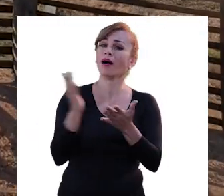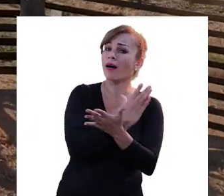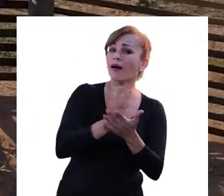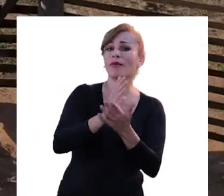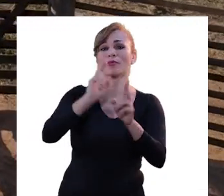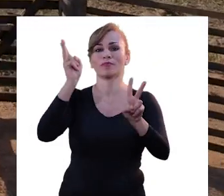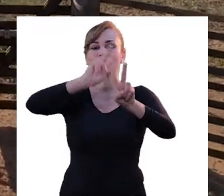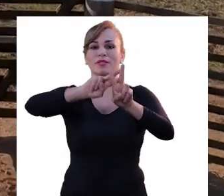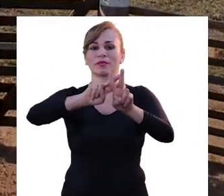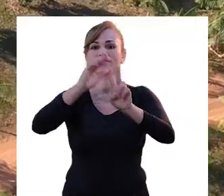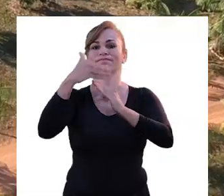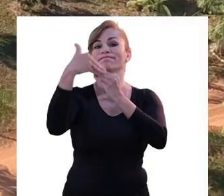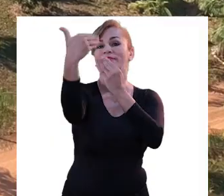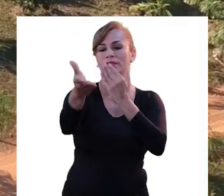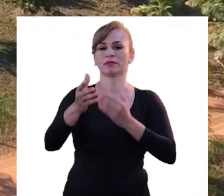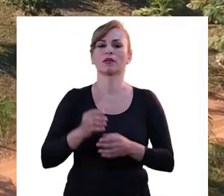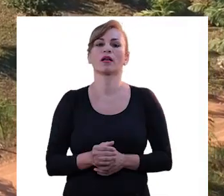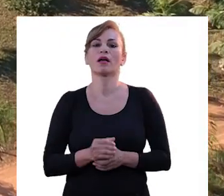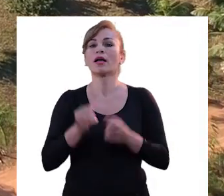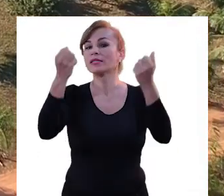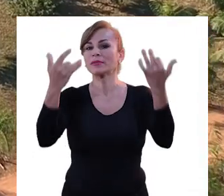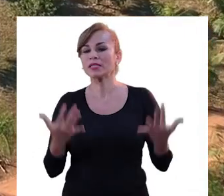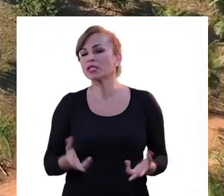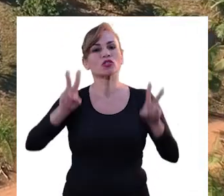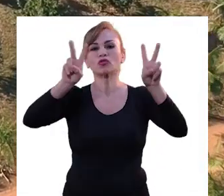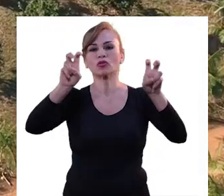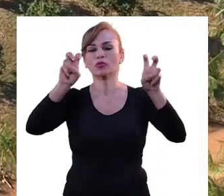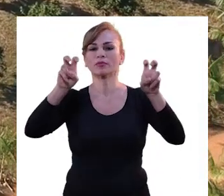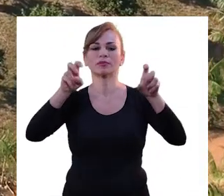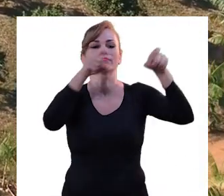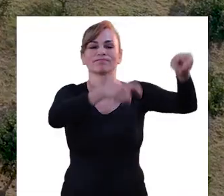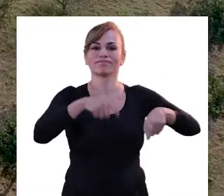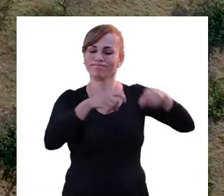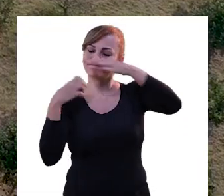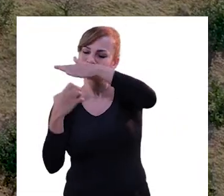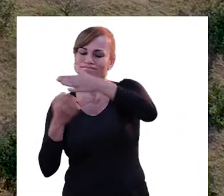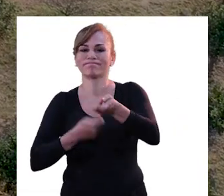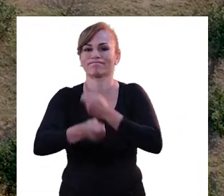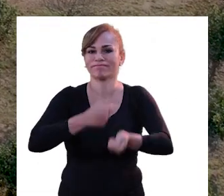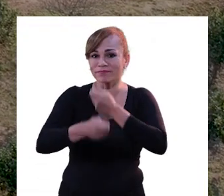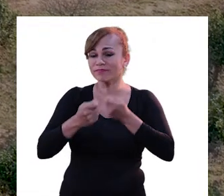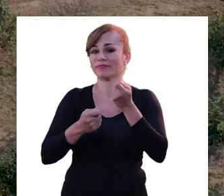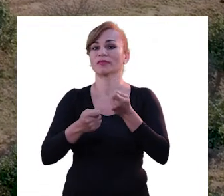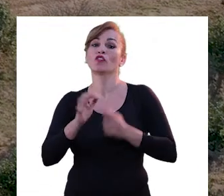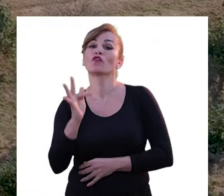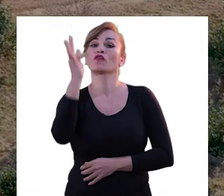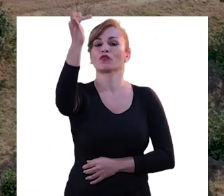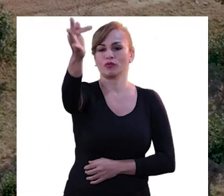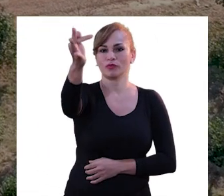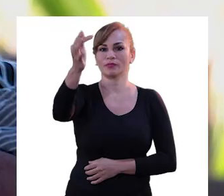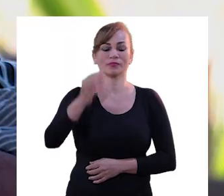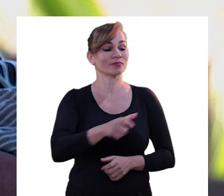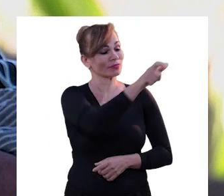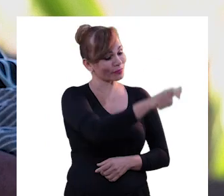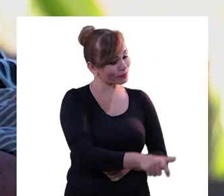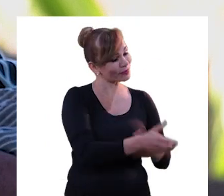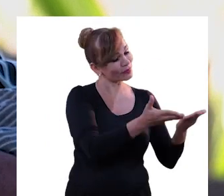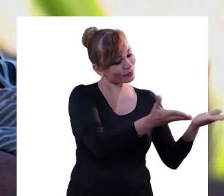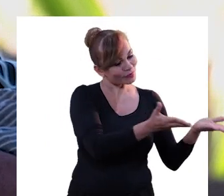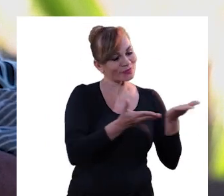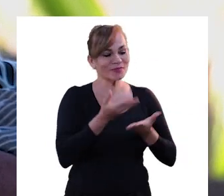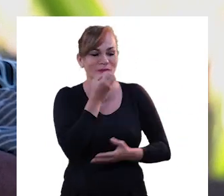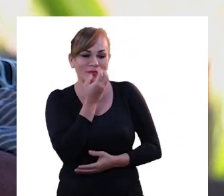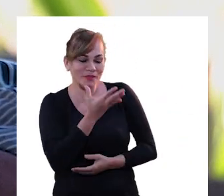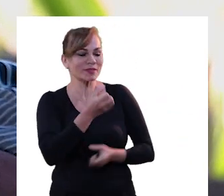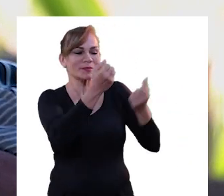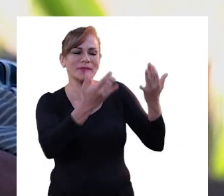empreendedorismo, para falar de futuro. Mas quem vai contar toda essa história, para que você entenda, é o gerente de inserção social, Túlio Rogério.